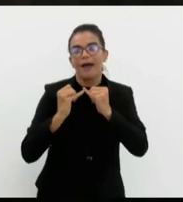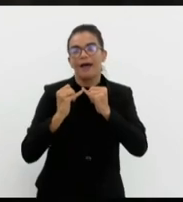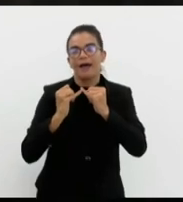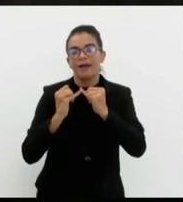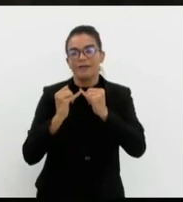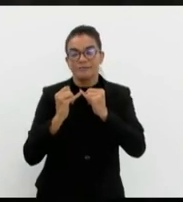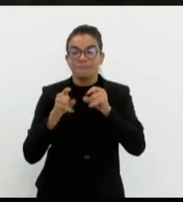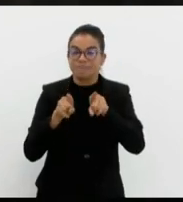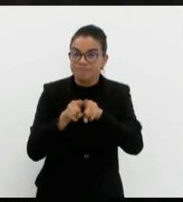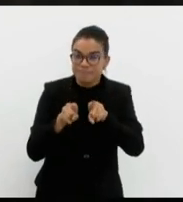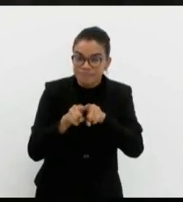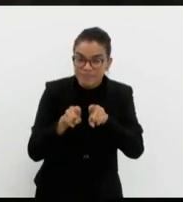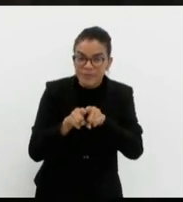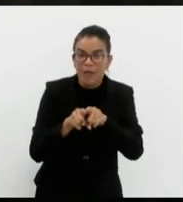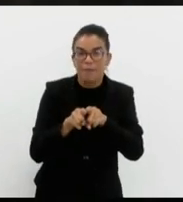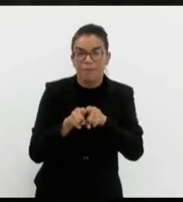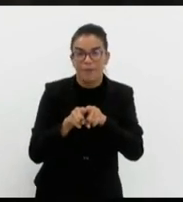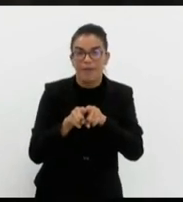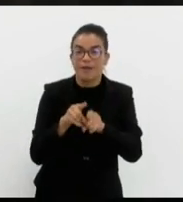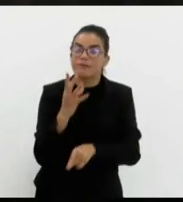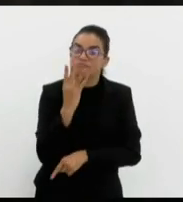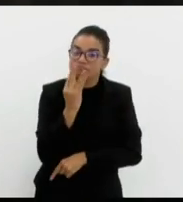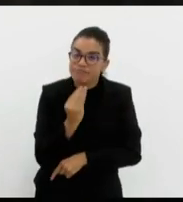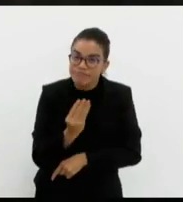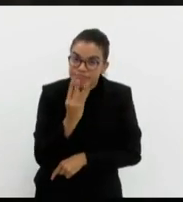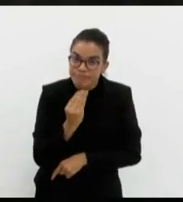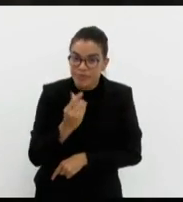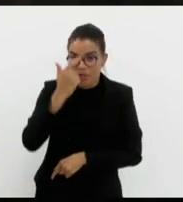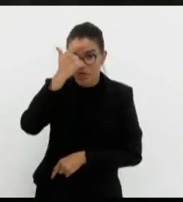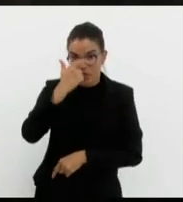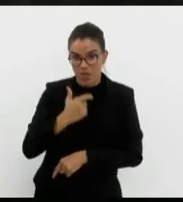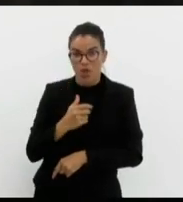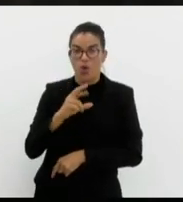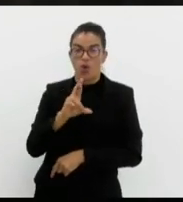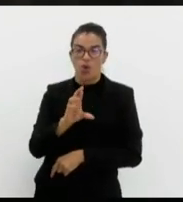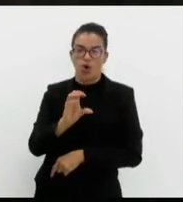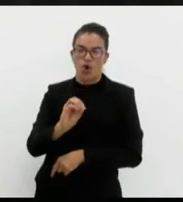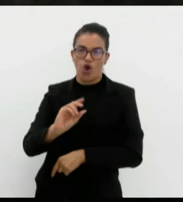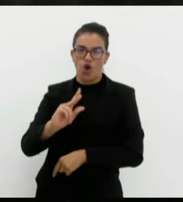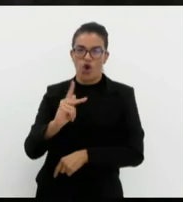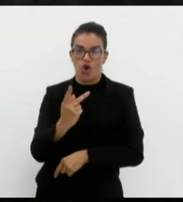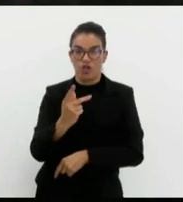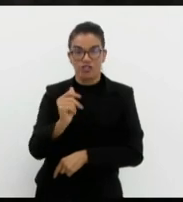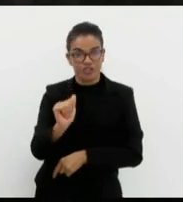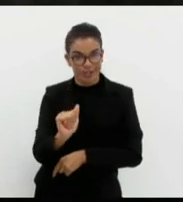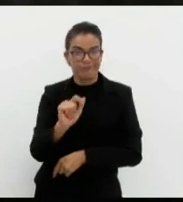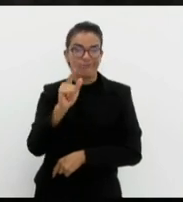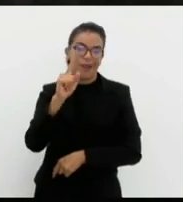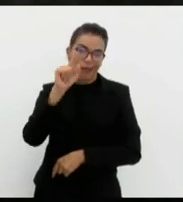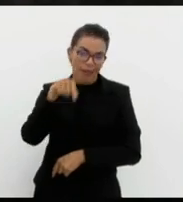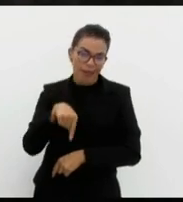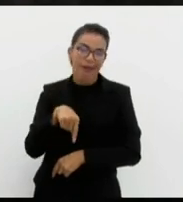também originário de Israel, afinal, sou um rocha, um cristão novo.